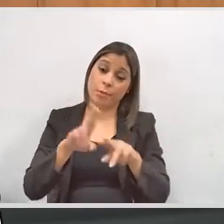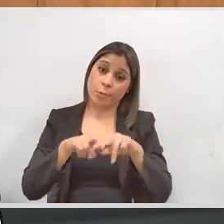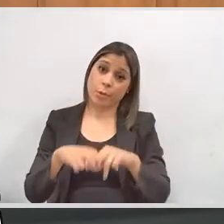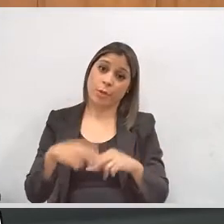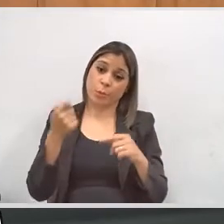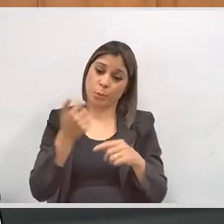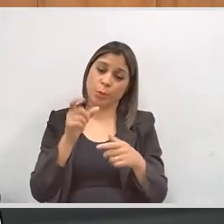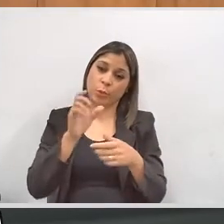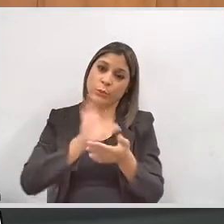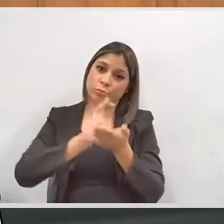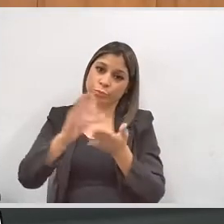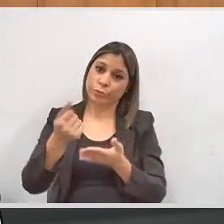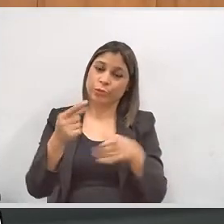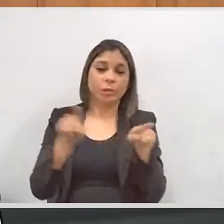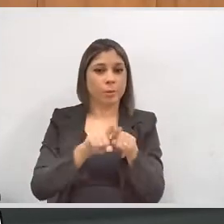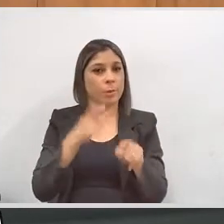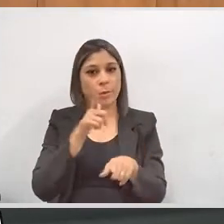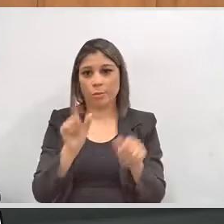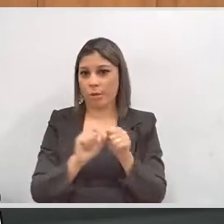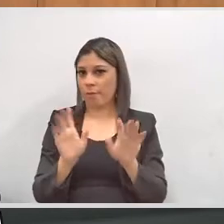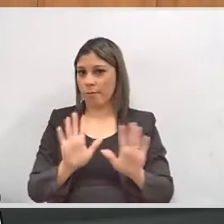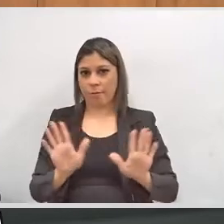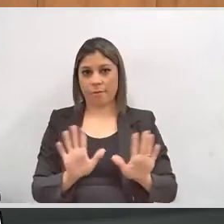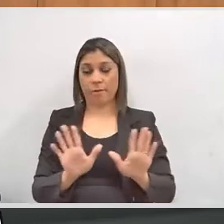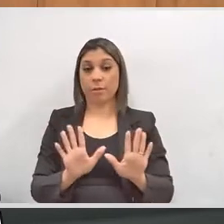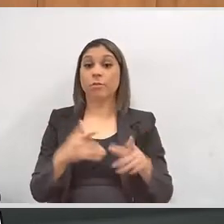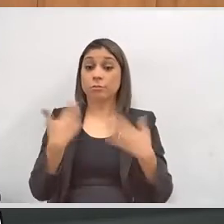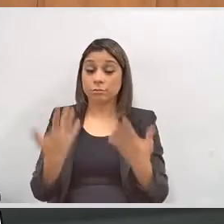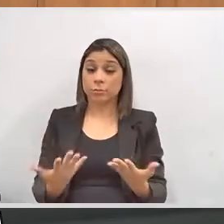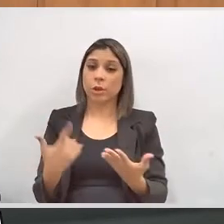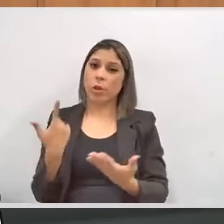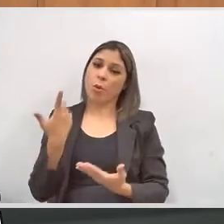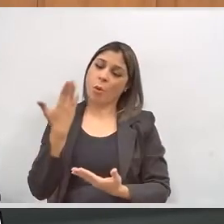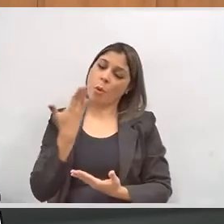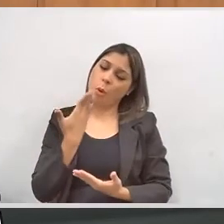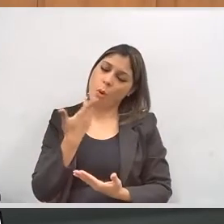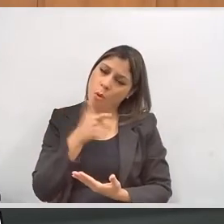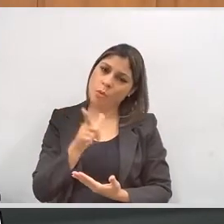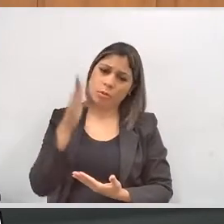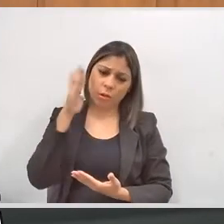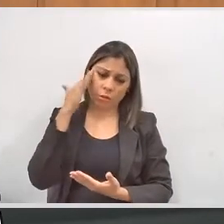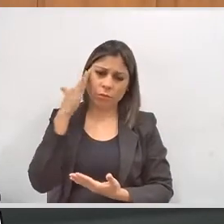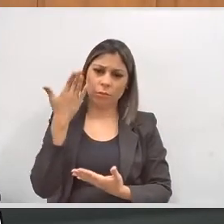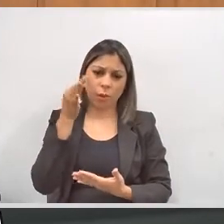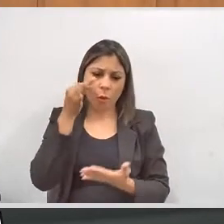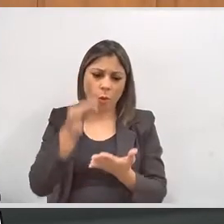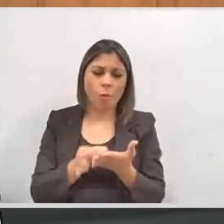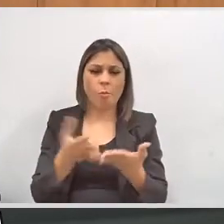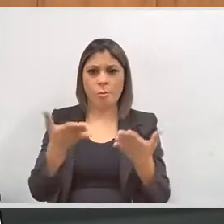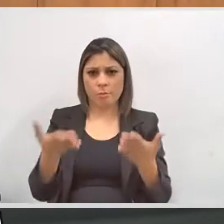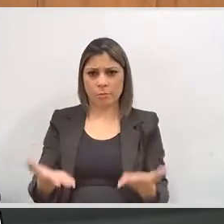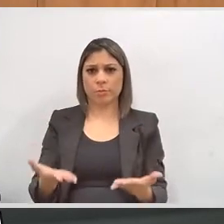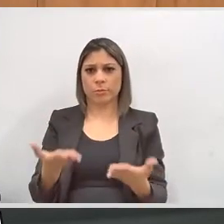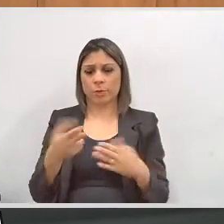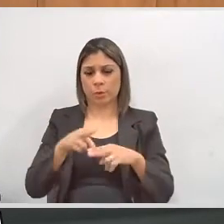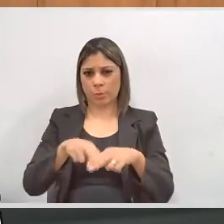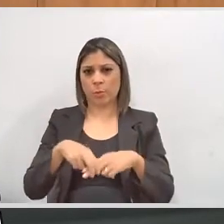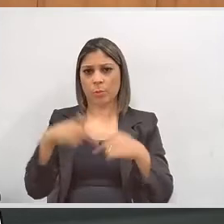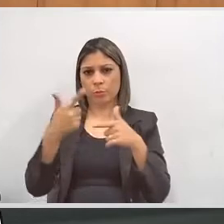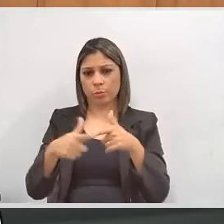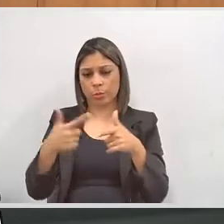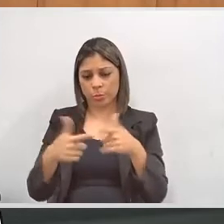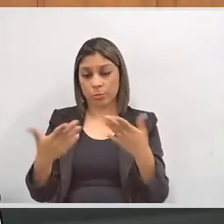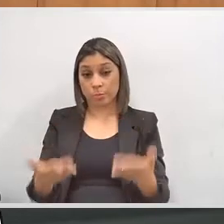escassez dos recursos, não podemos fazê-lo. Então, isso é plenamente compreensível, também, quando adunamos o mesmo problema.